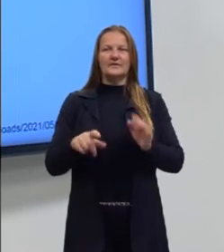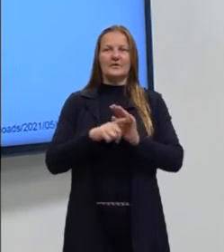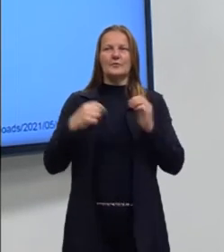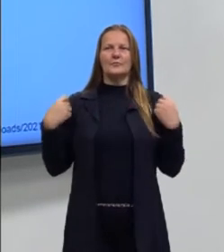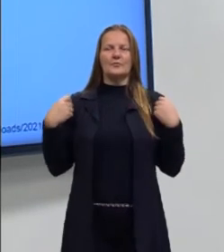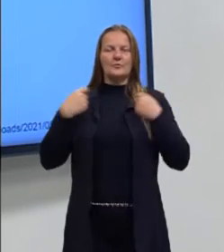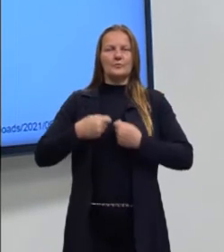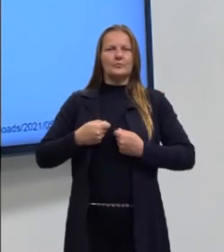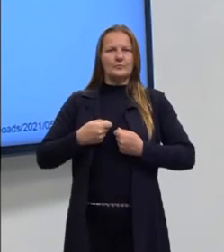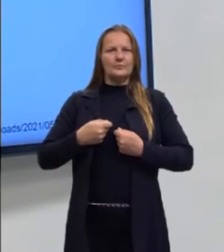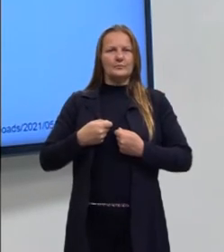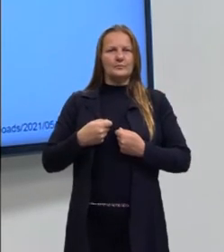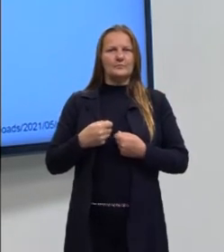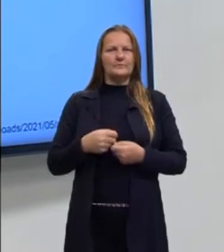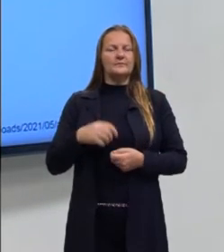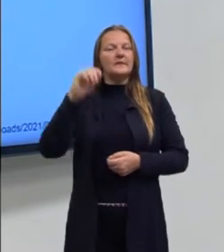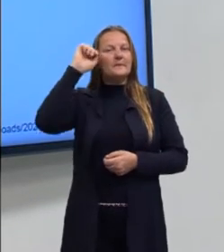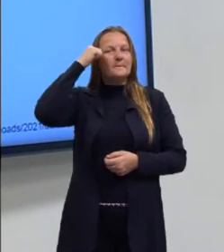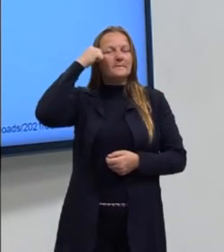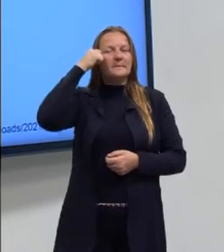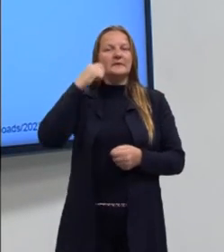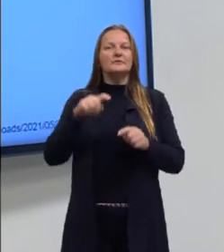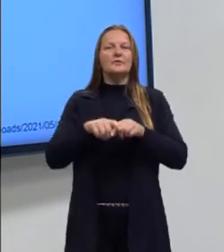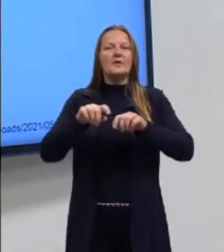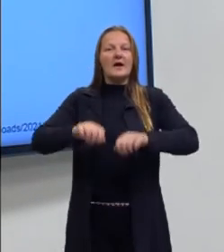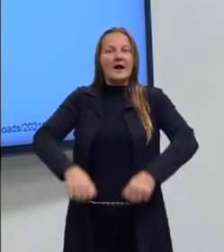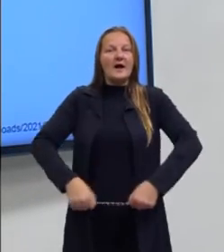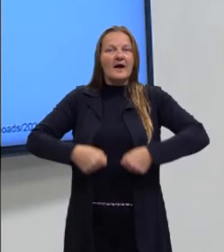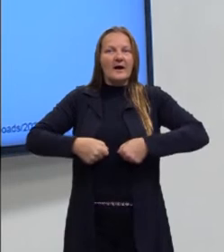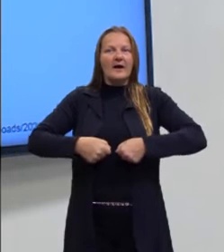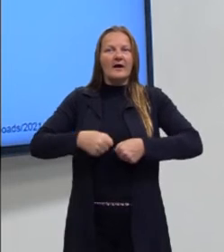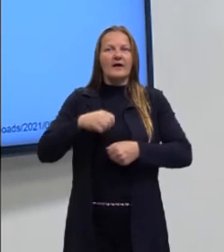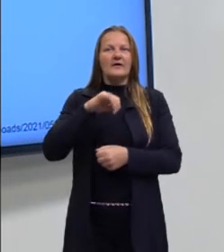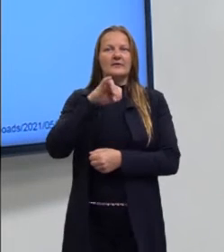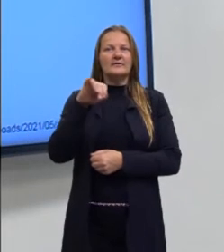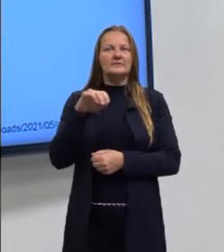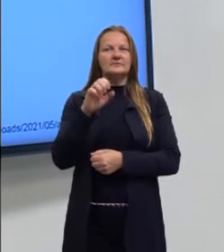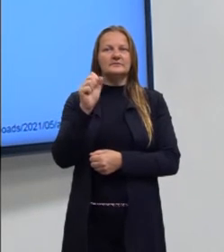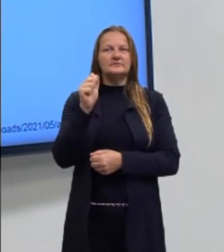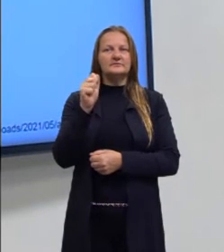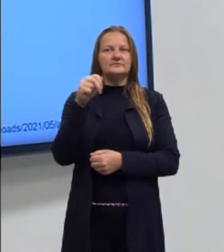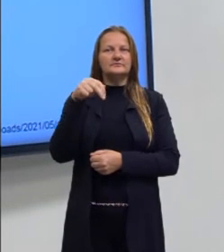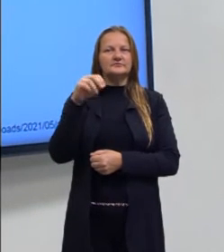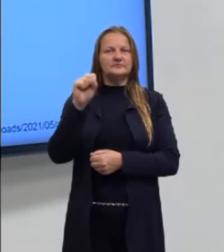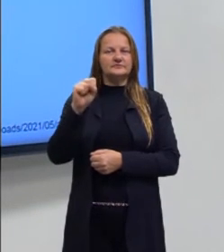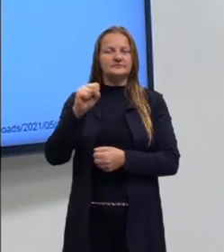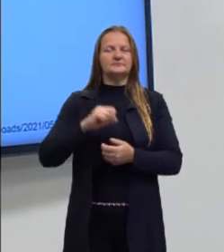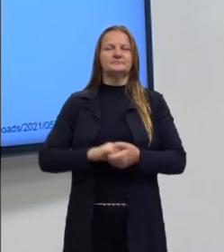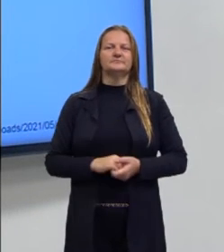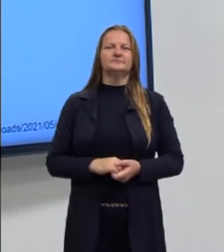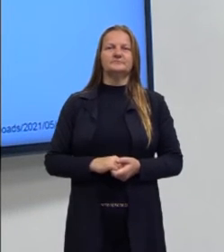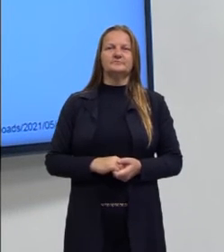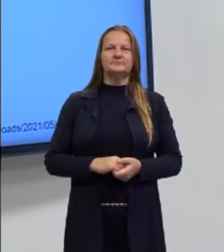blazer preto e uma calça jeans.